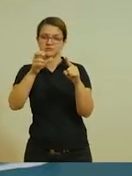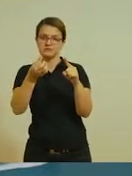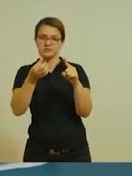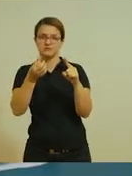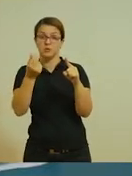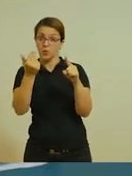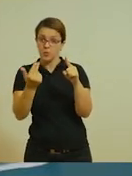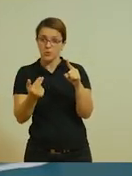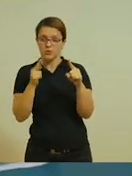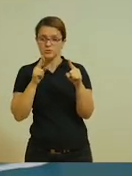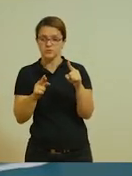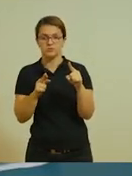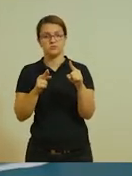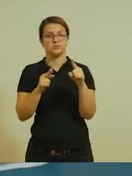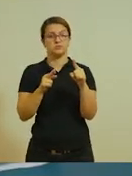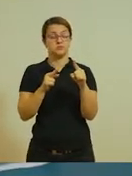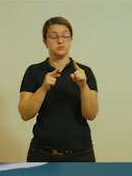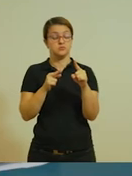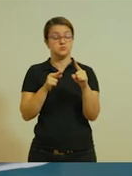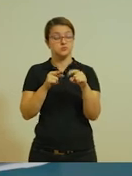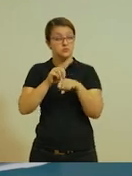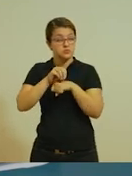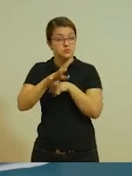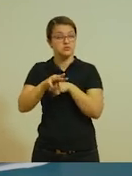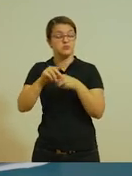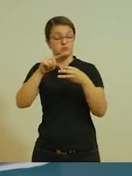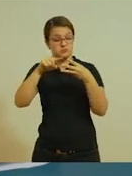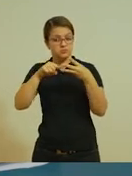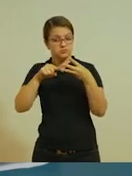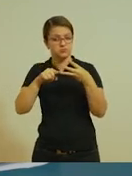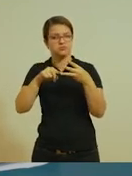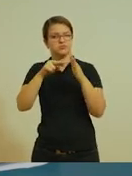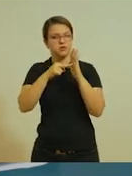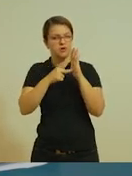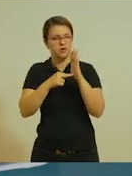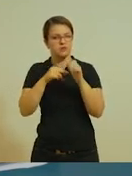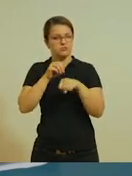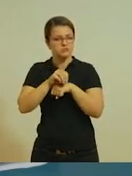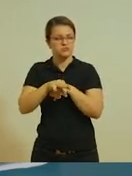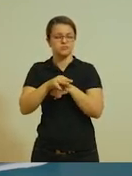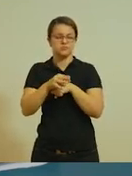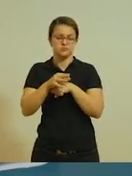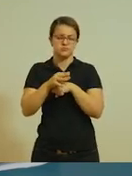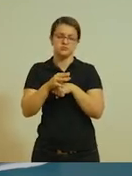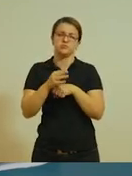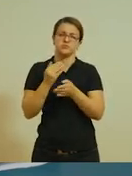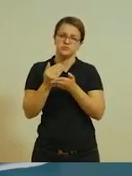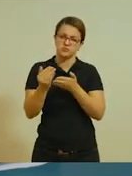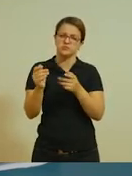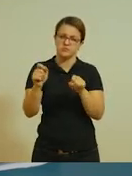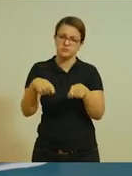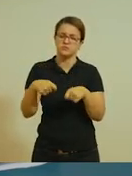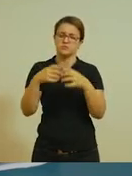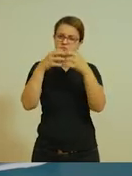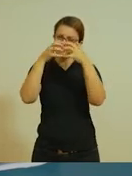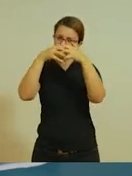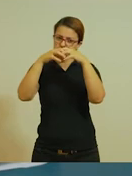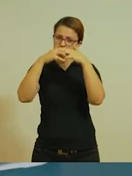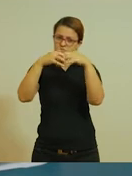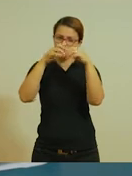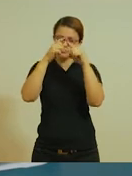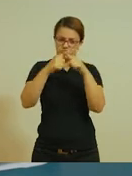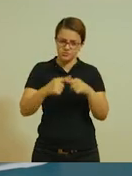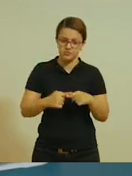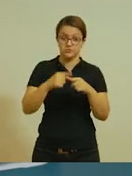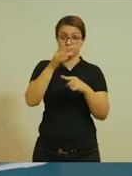essas três dicas, pessoal, vocês vão conseguir começar a trabalhar o cálculo mental através da memorização da tabuada. Se